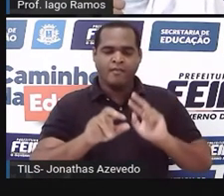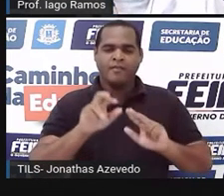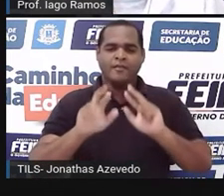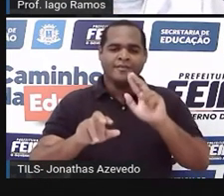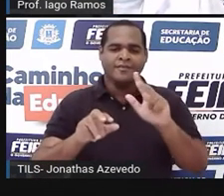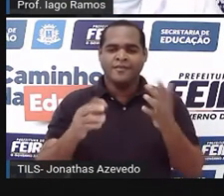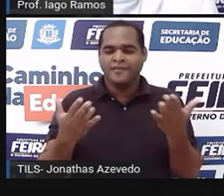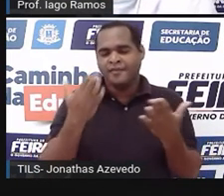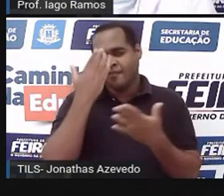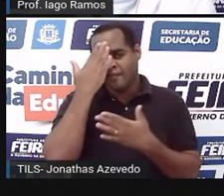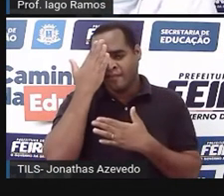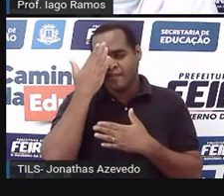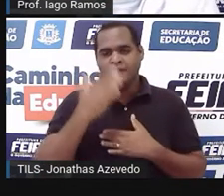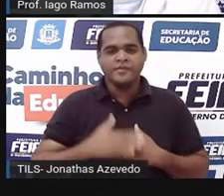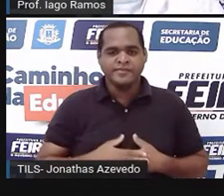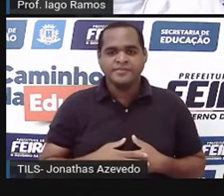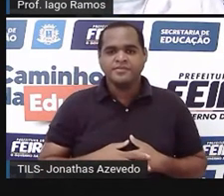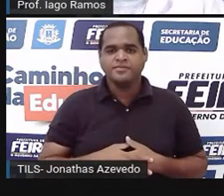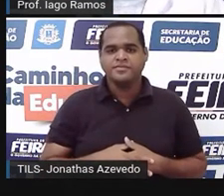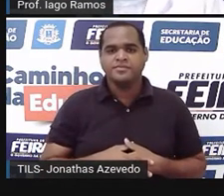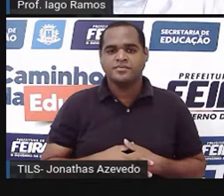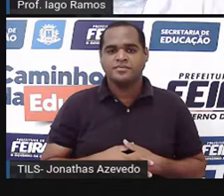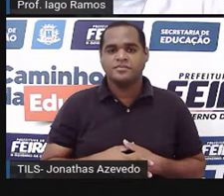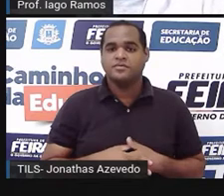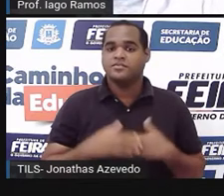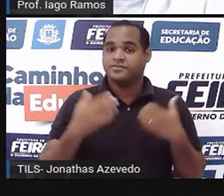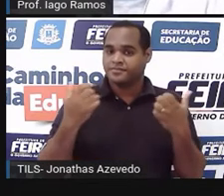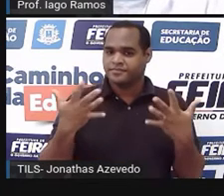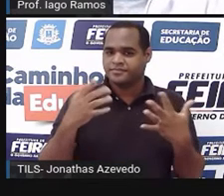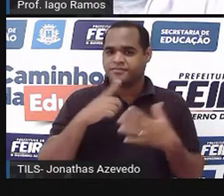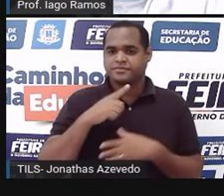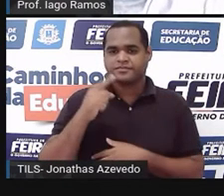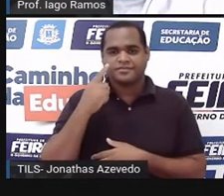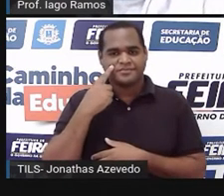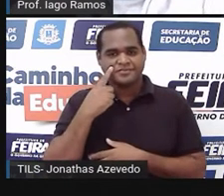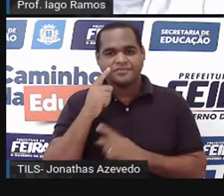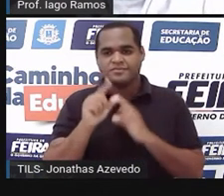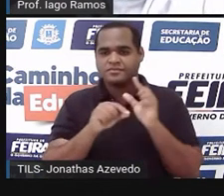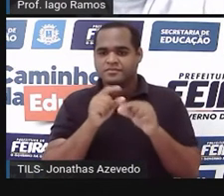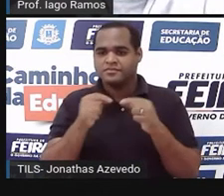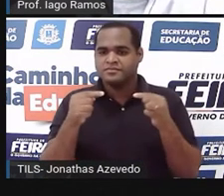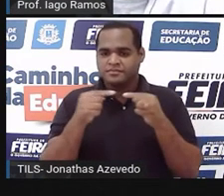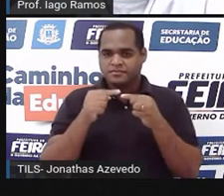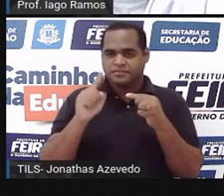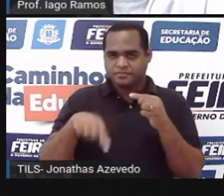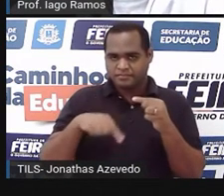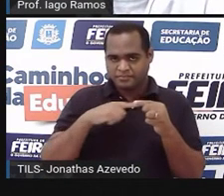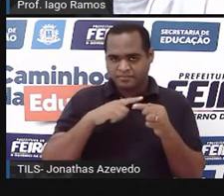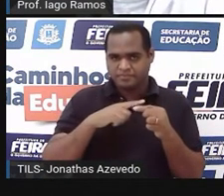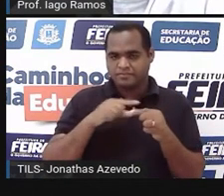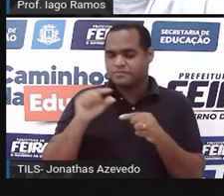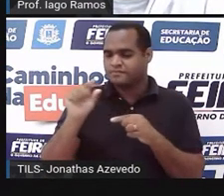Isso aí a gente já sabe. Então, vamos escolher ali um dos três lados.